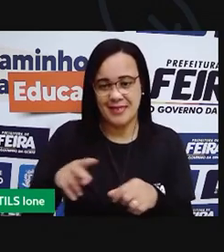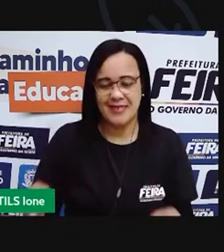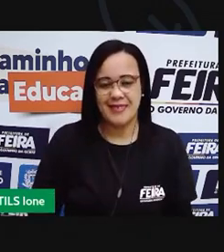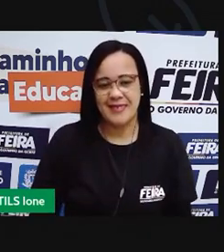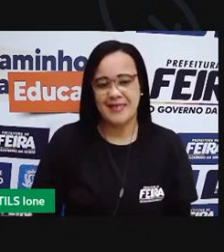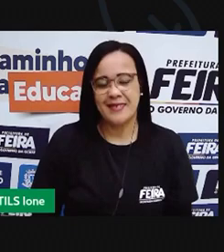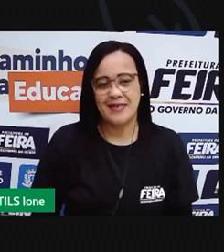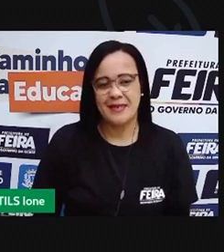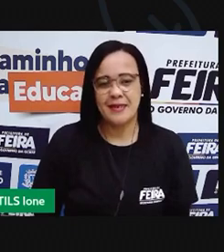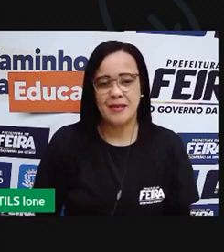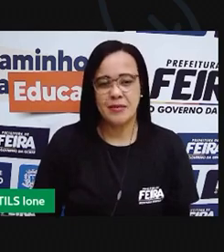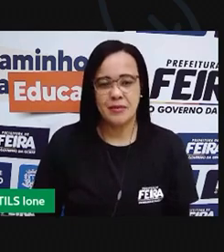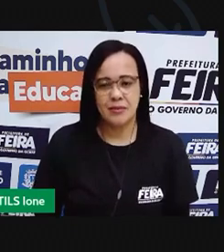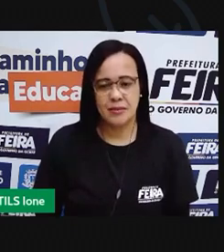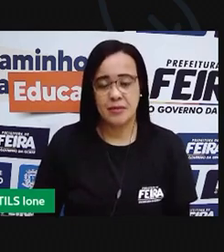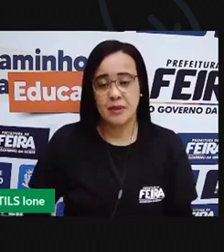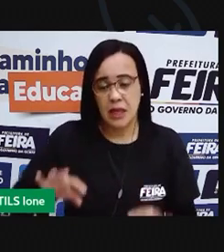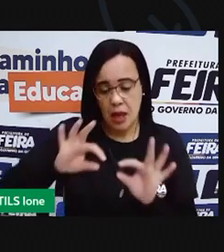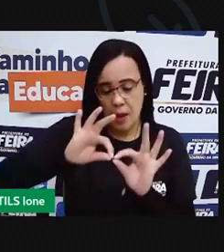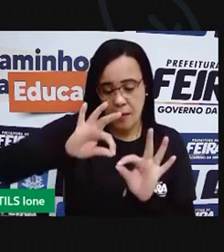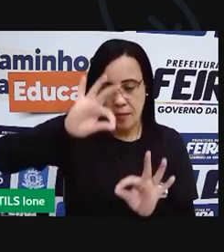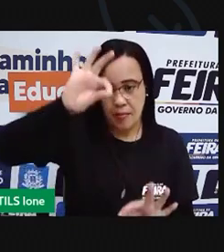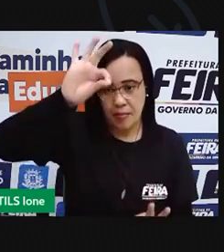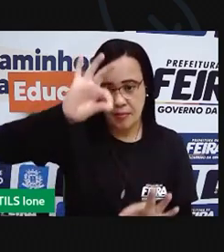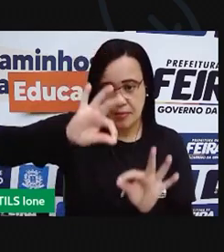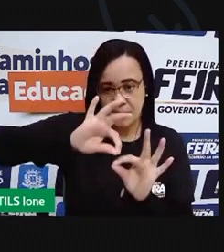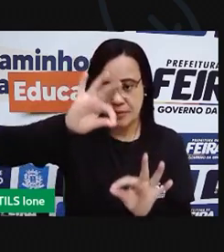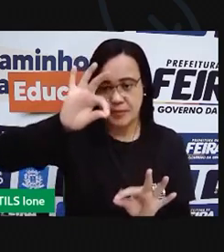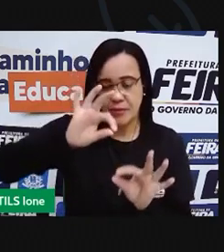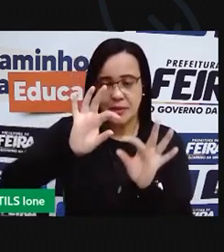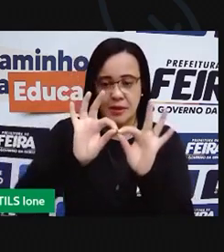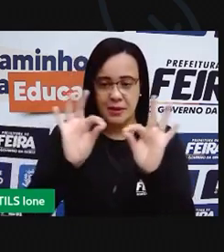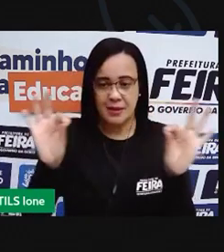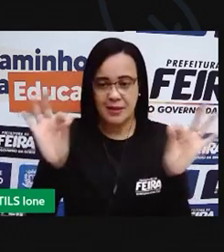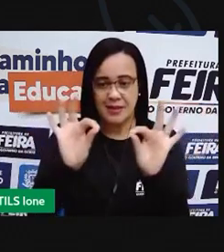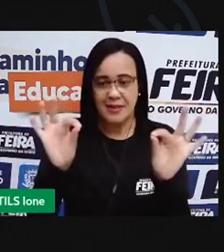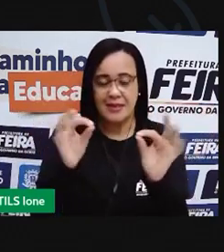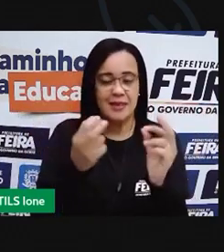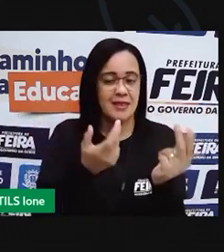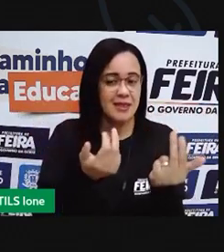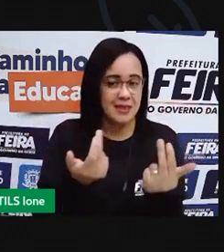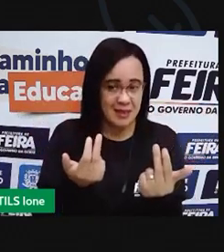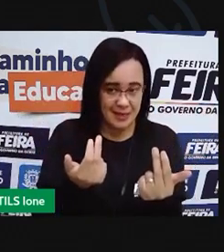e com o barbante eu vou fazer o mesmo procedimento.